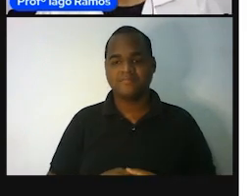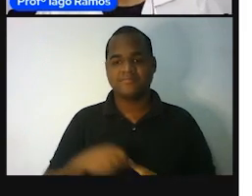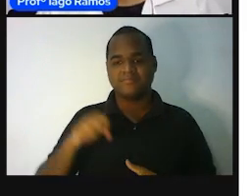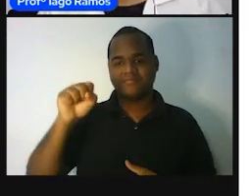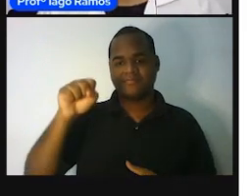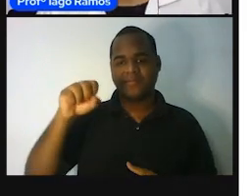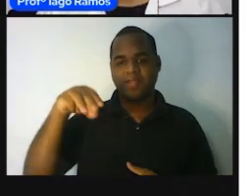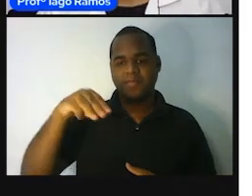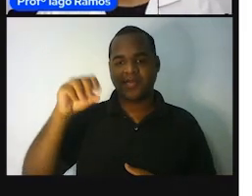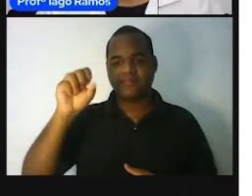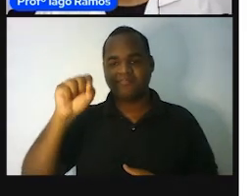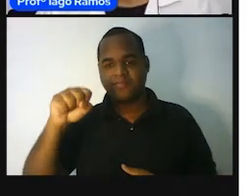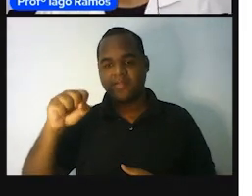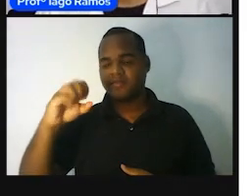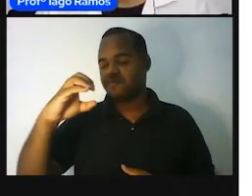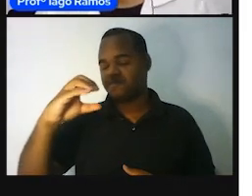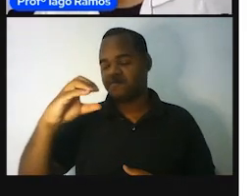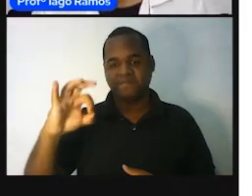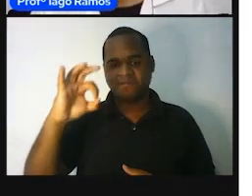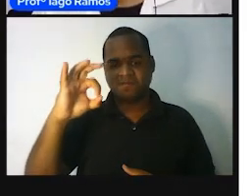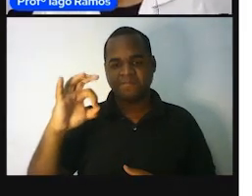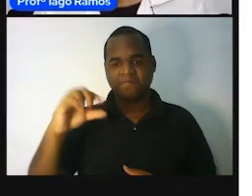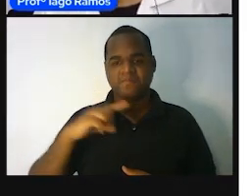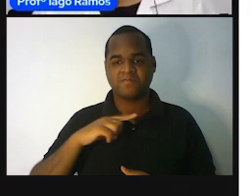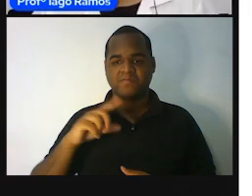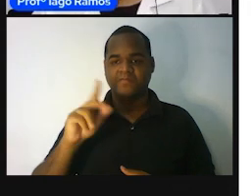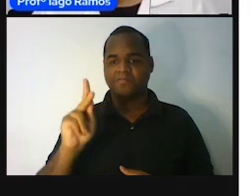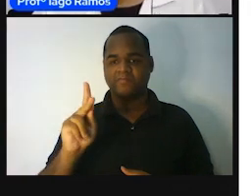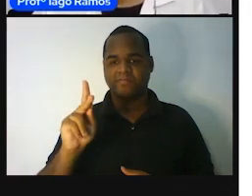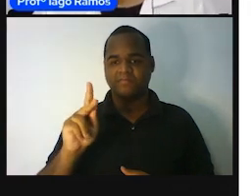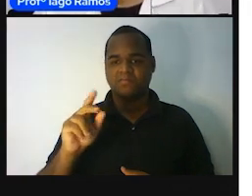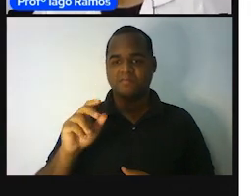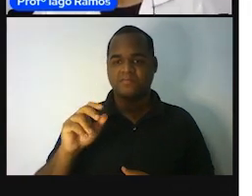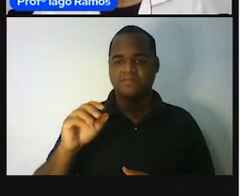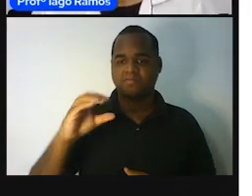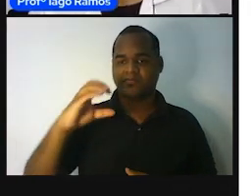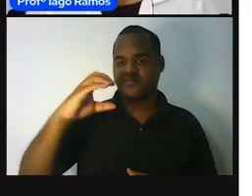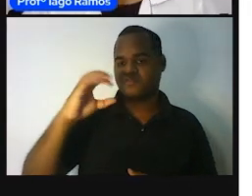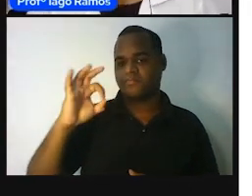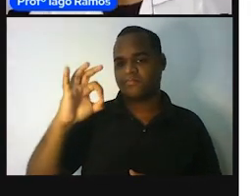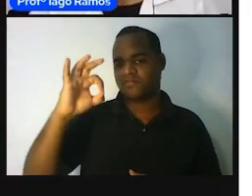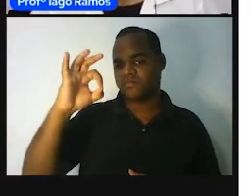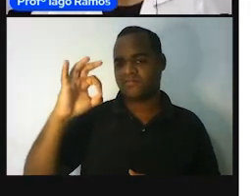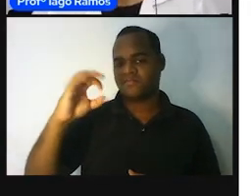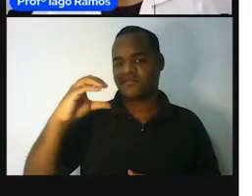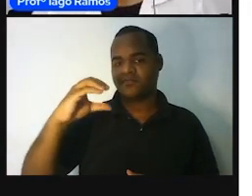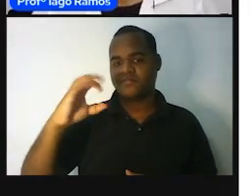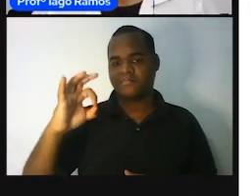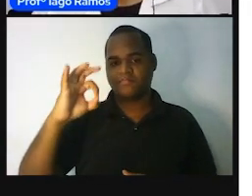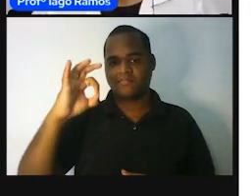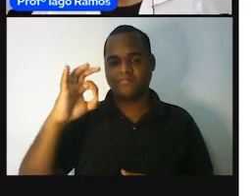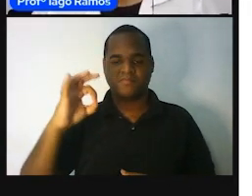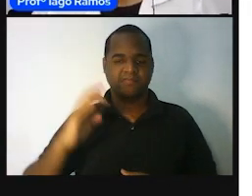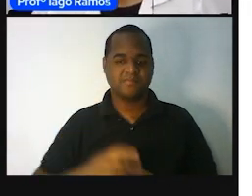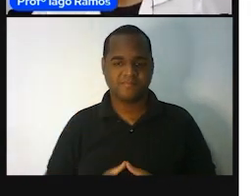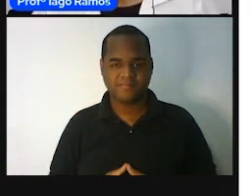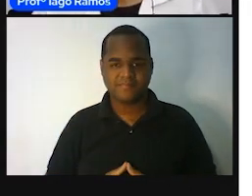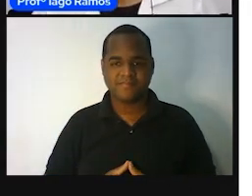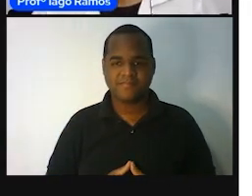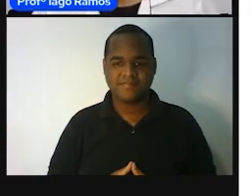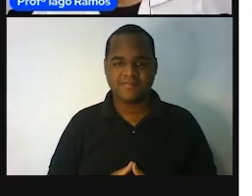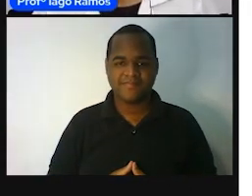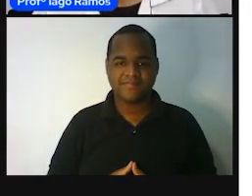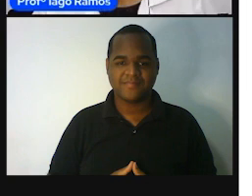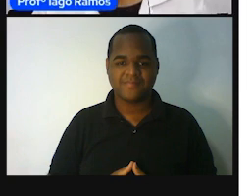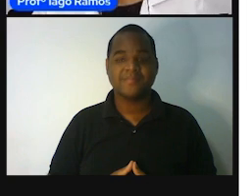o grau céltimo? Mas não existe o grau céltimo. Existe outro tipo de medidade